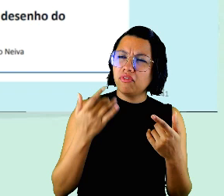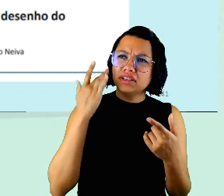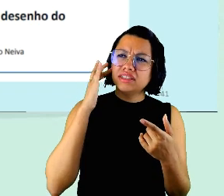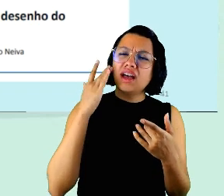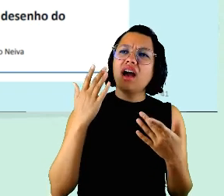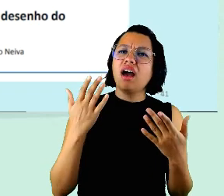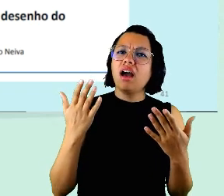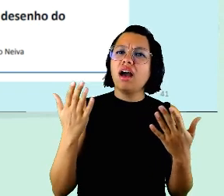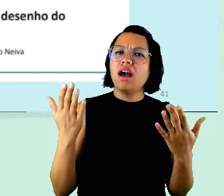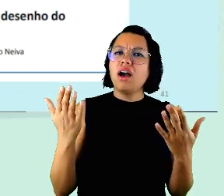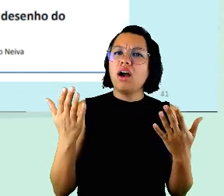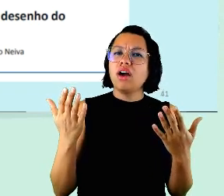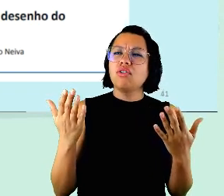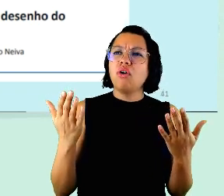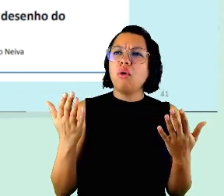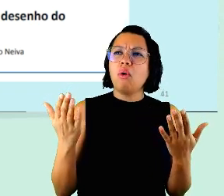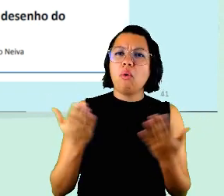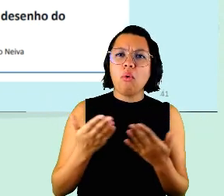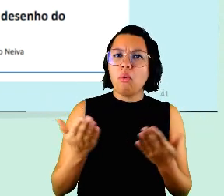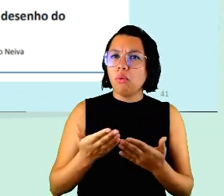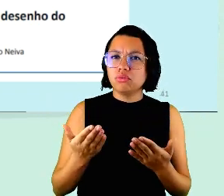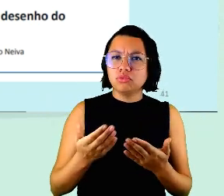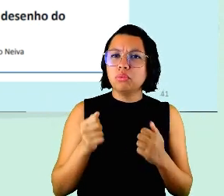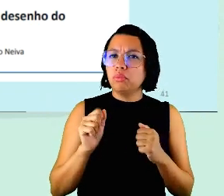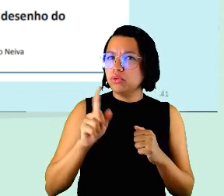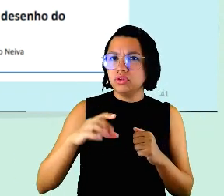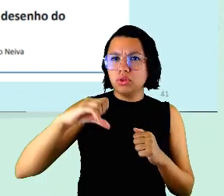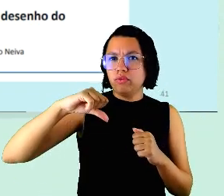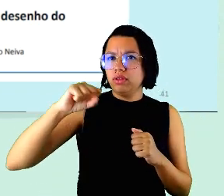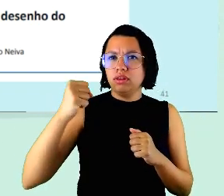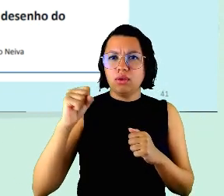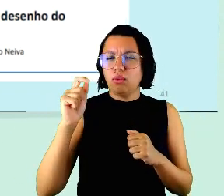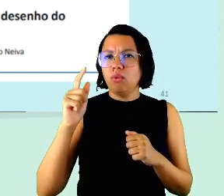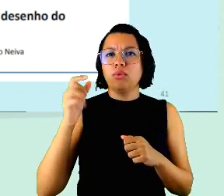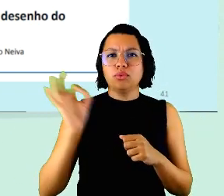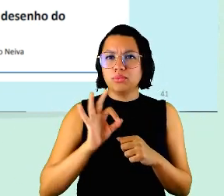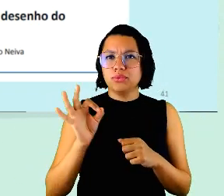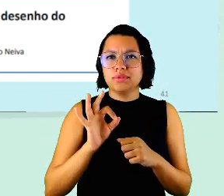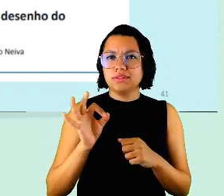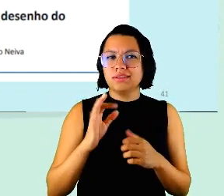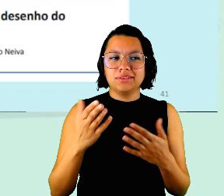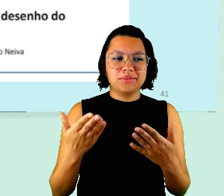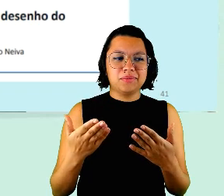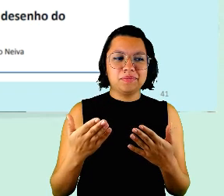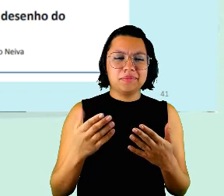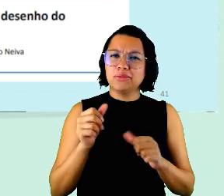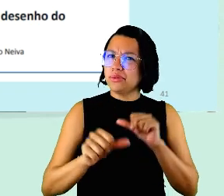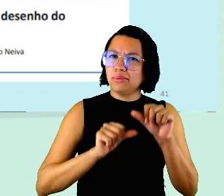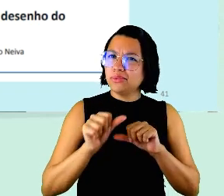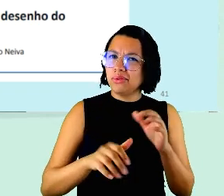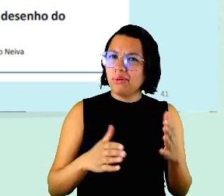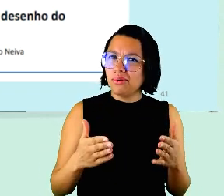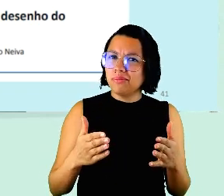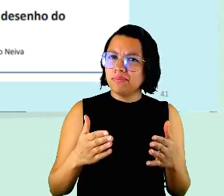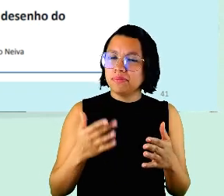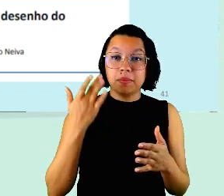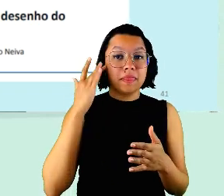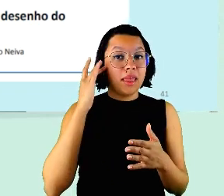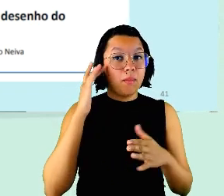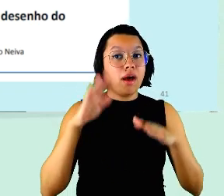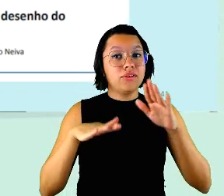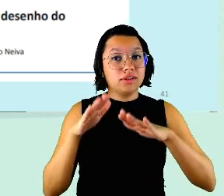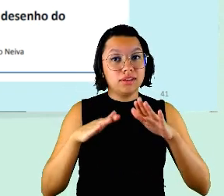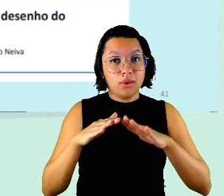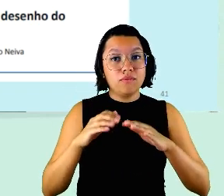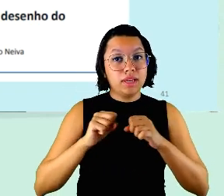dia já não é sei lá 98% porque não é possível será que isso não mudou eu acho que talvez tenha